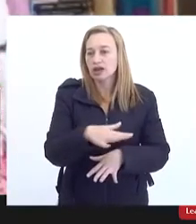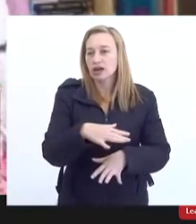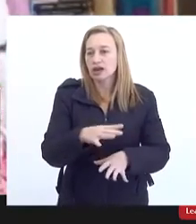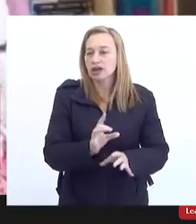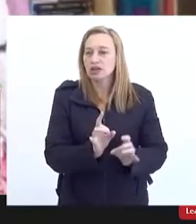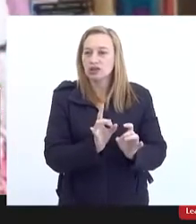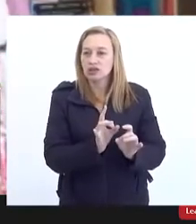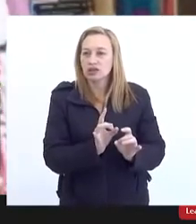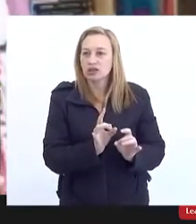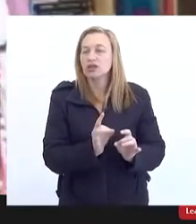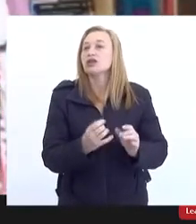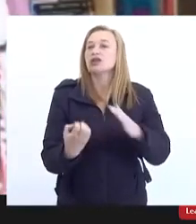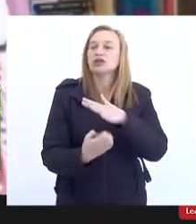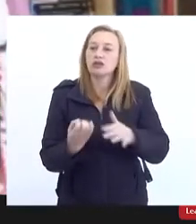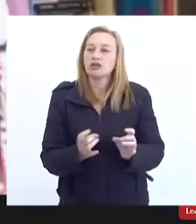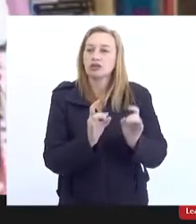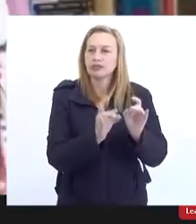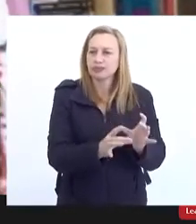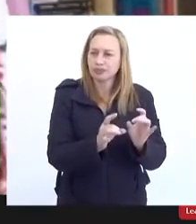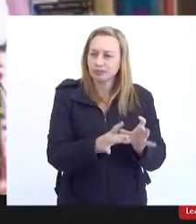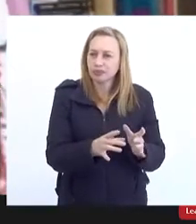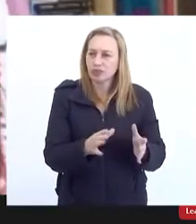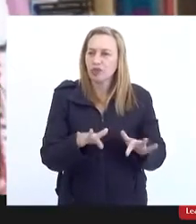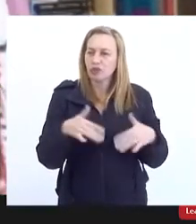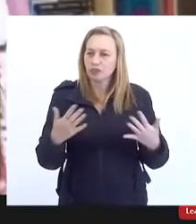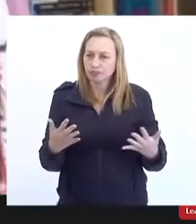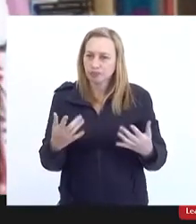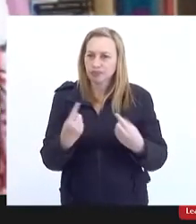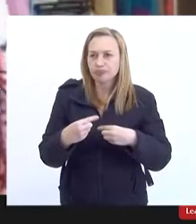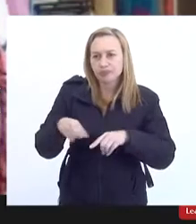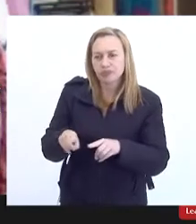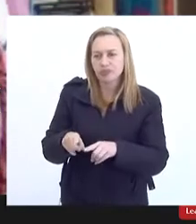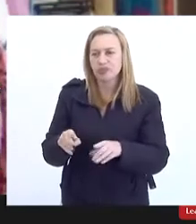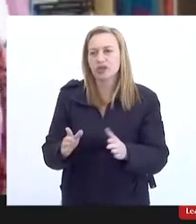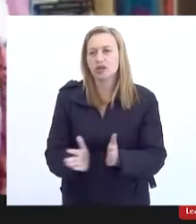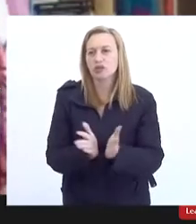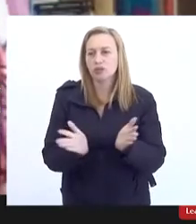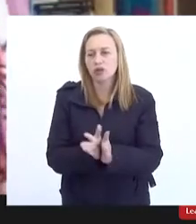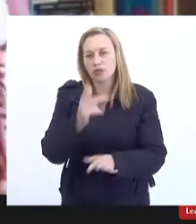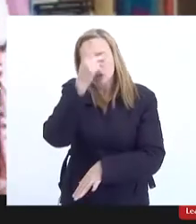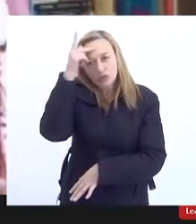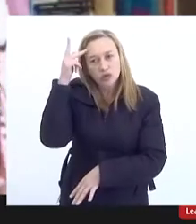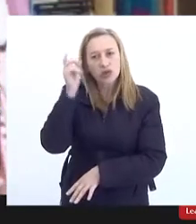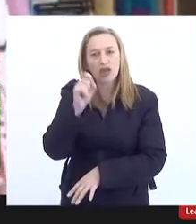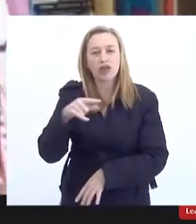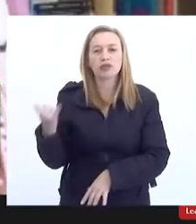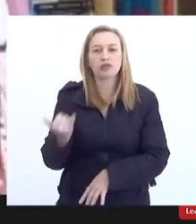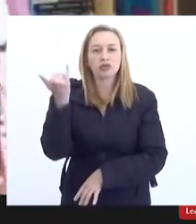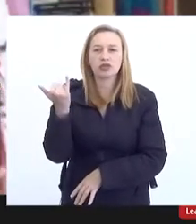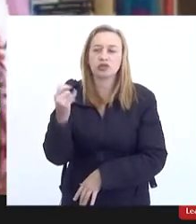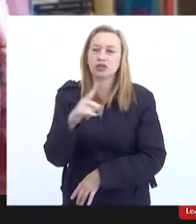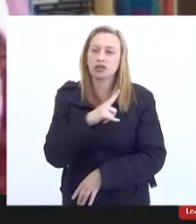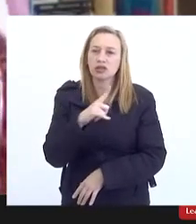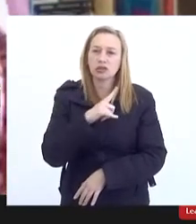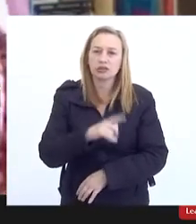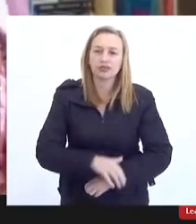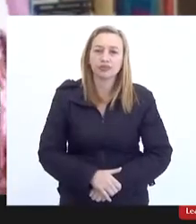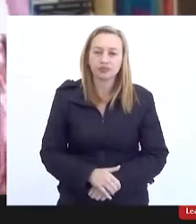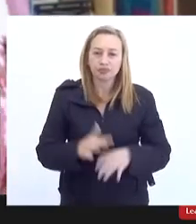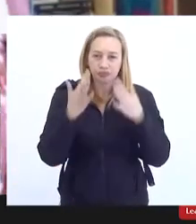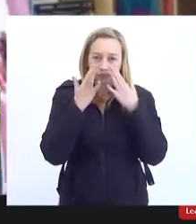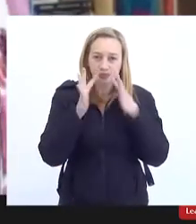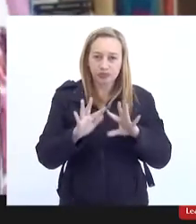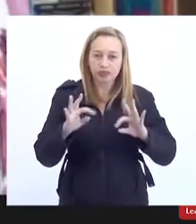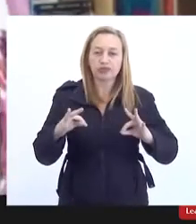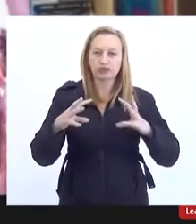isso vai afetar a vida das populações, especialmente as populações mais pobres. Então, é muito importante que tenhamos atenção